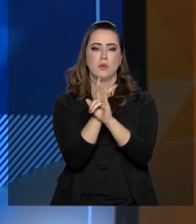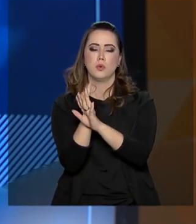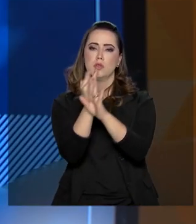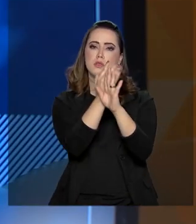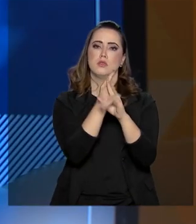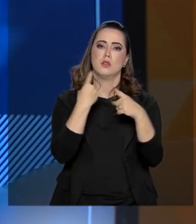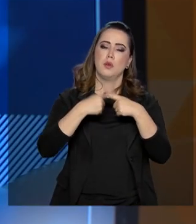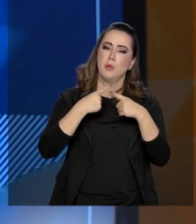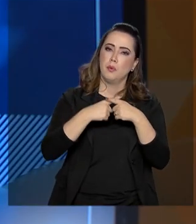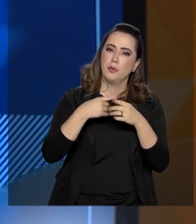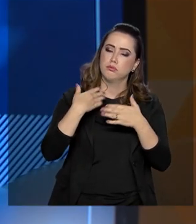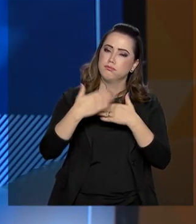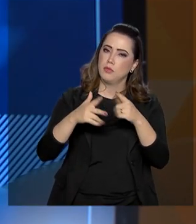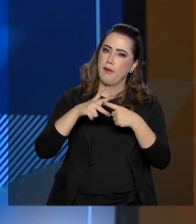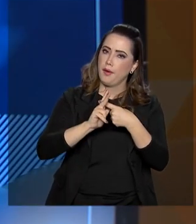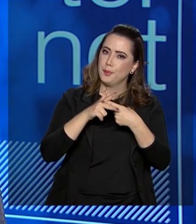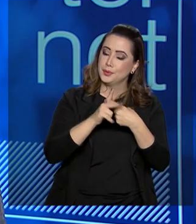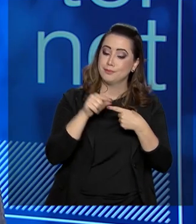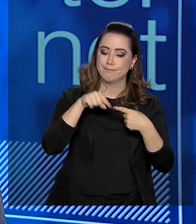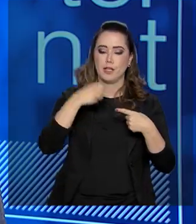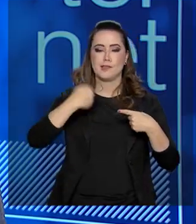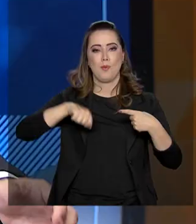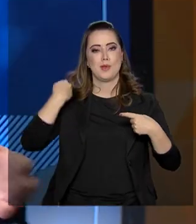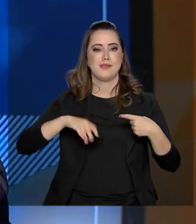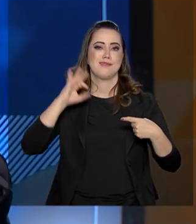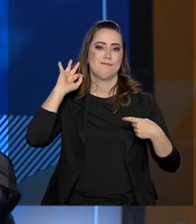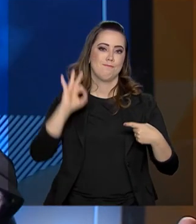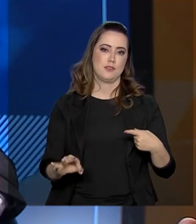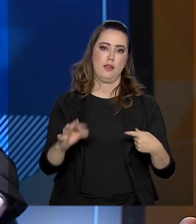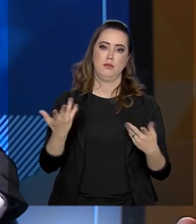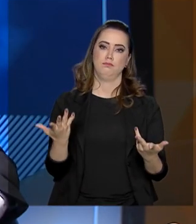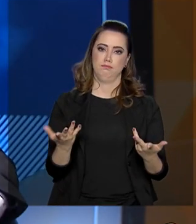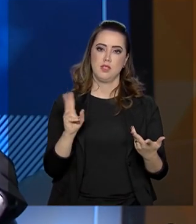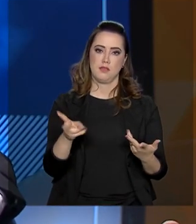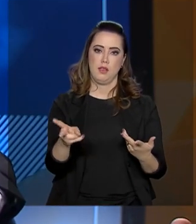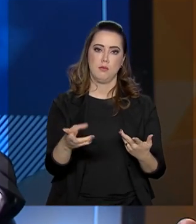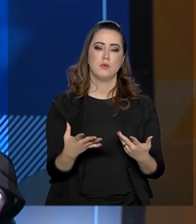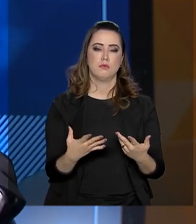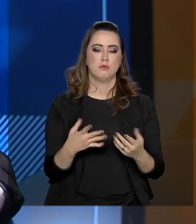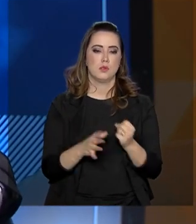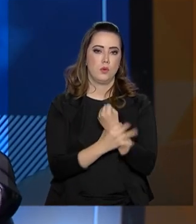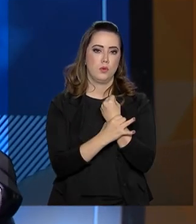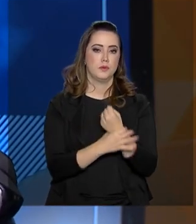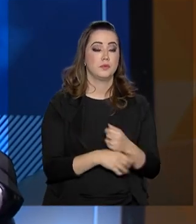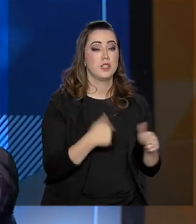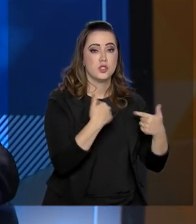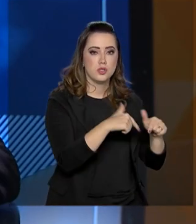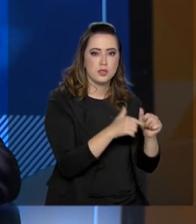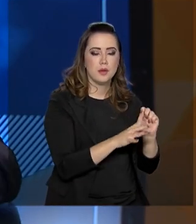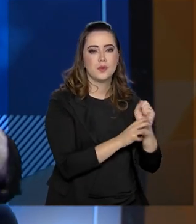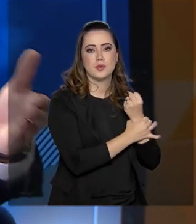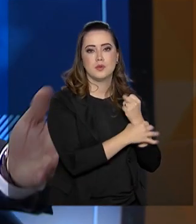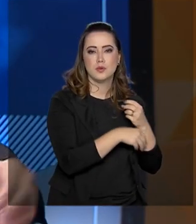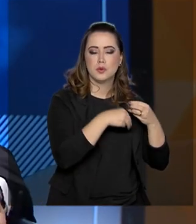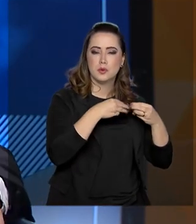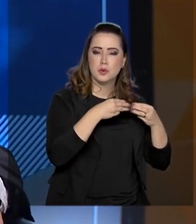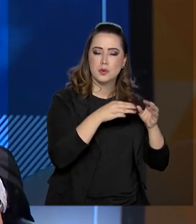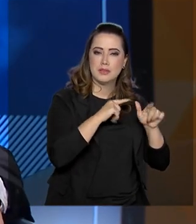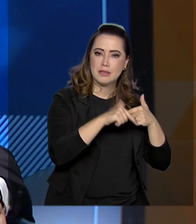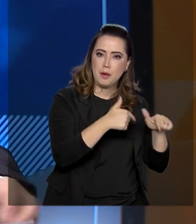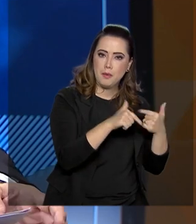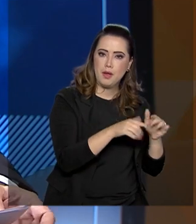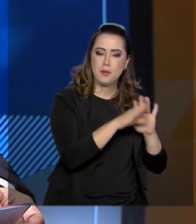Porque a manutenção é essencial. A gente falou um pouquinho sobre a história do FNDE, missões, recursos, esses